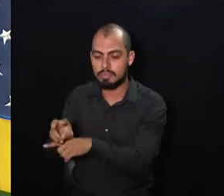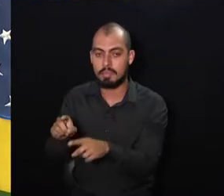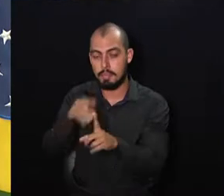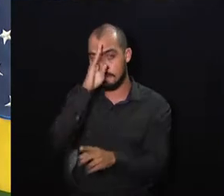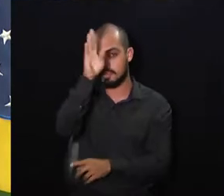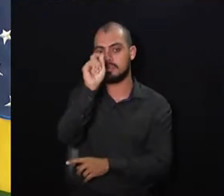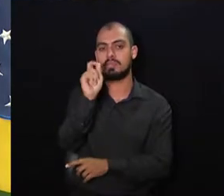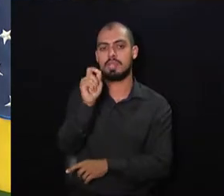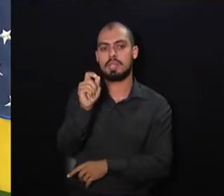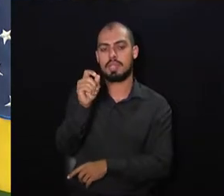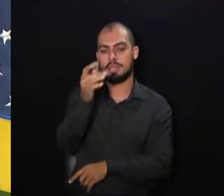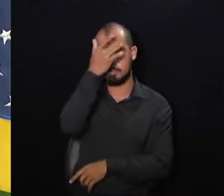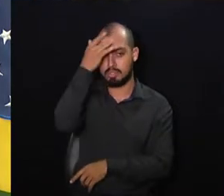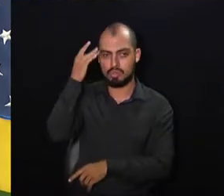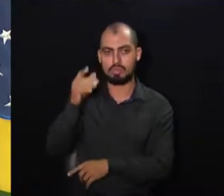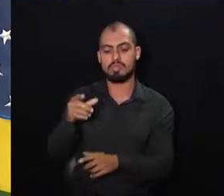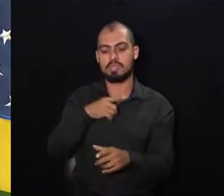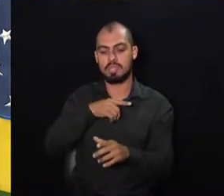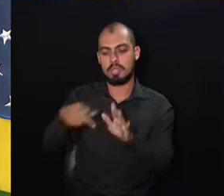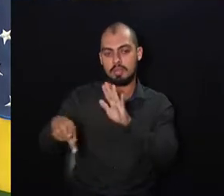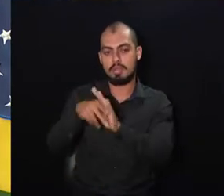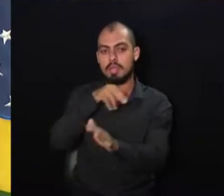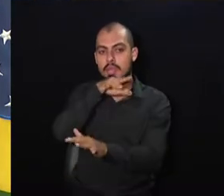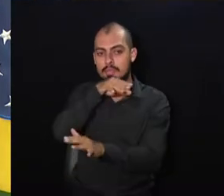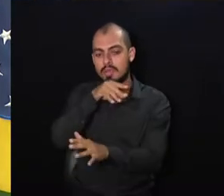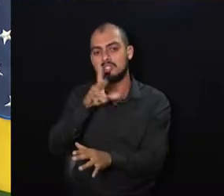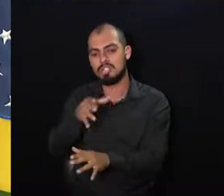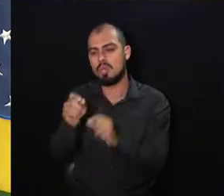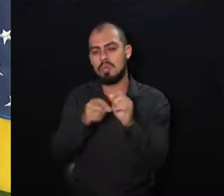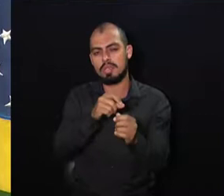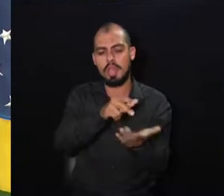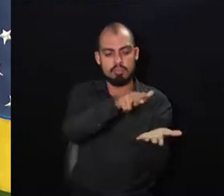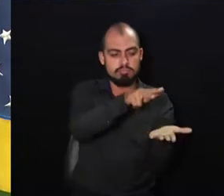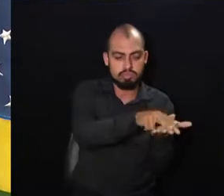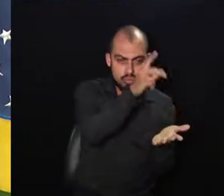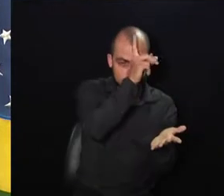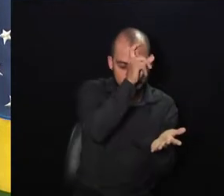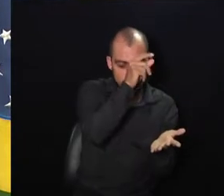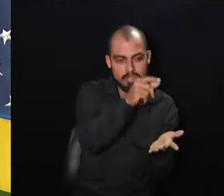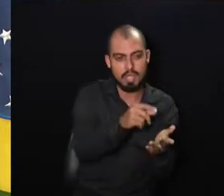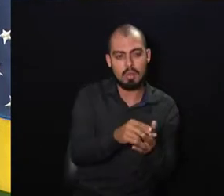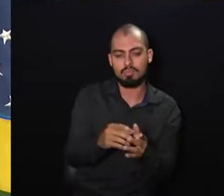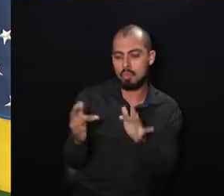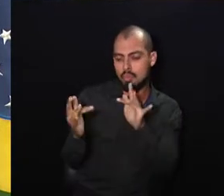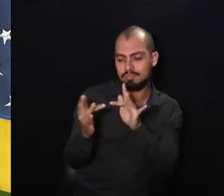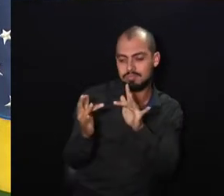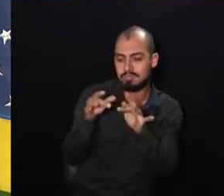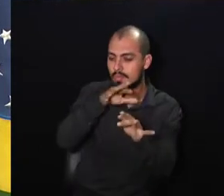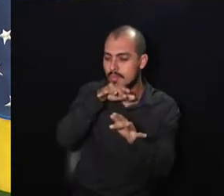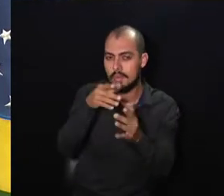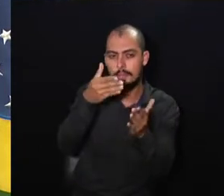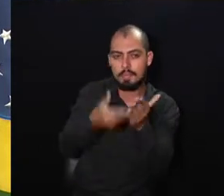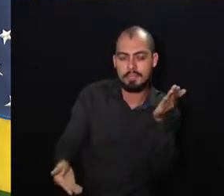pessoas que têm animais. Pessoas que já estão há determinado tempo no hospital, que perdem o contato com o seu animal de estimação.